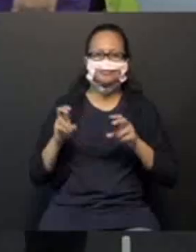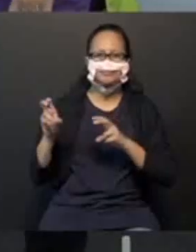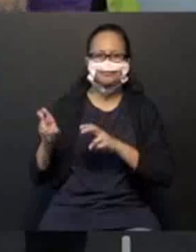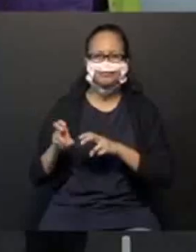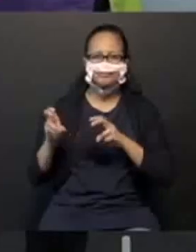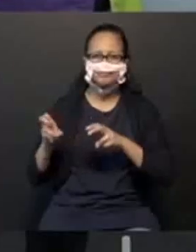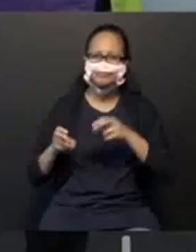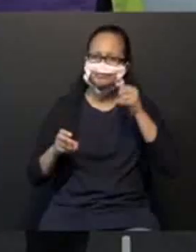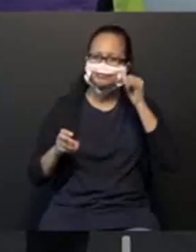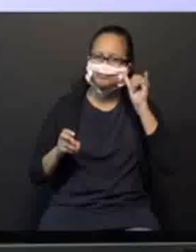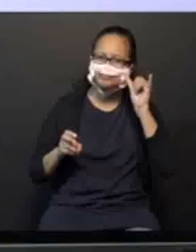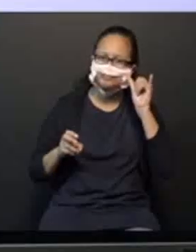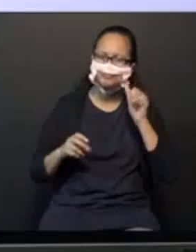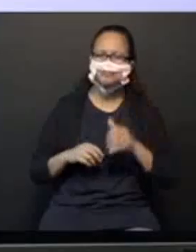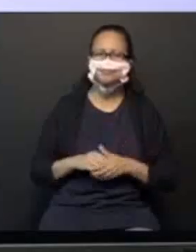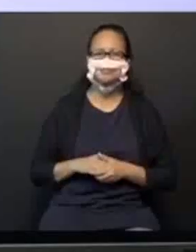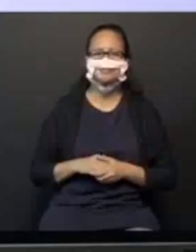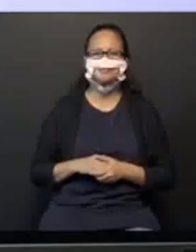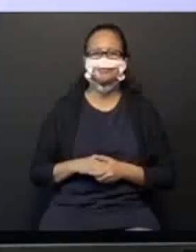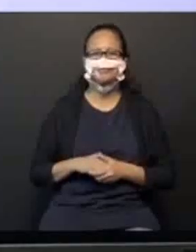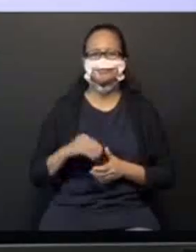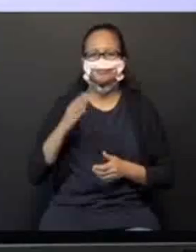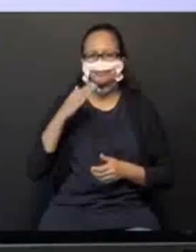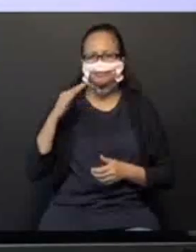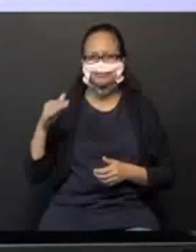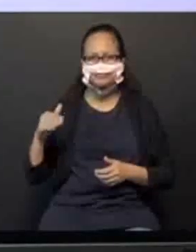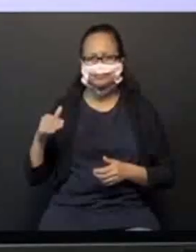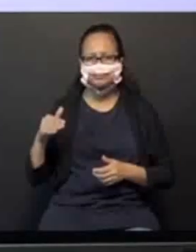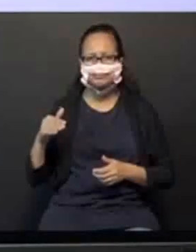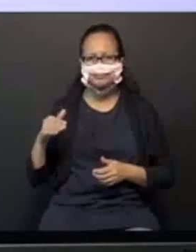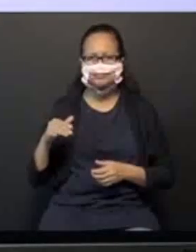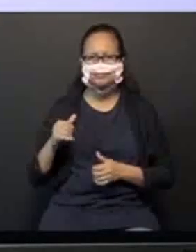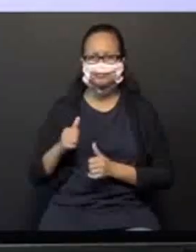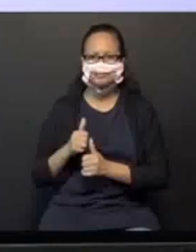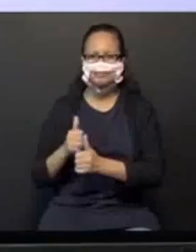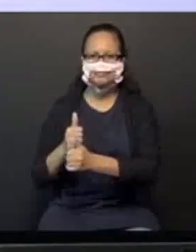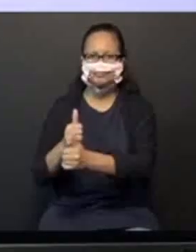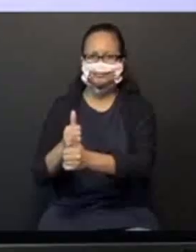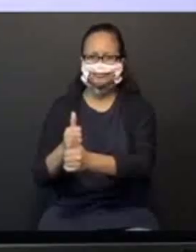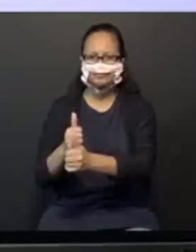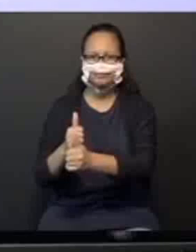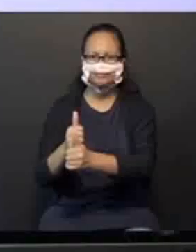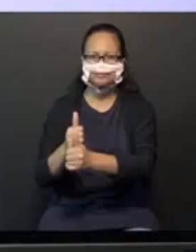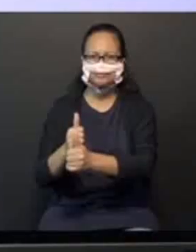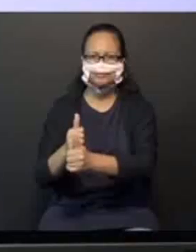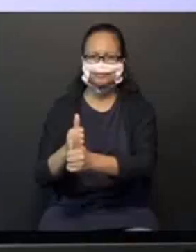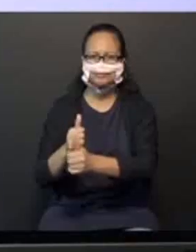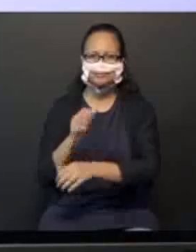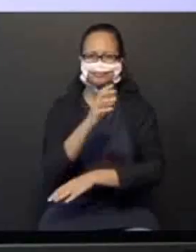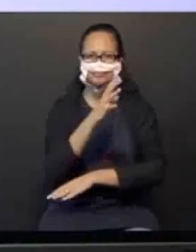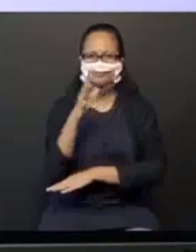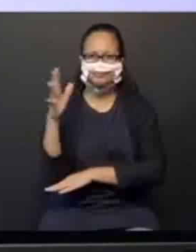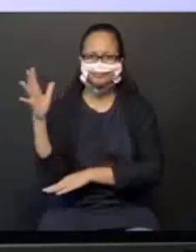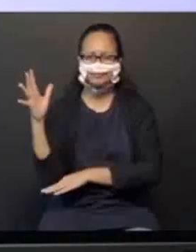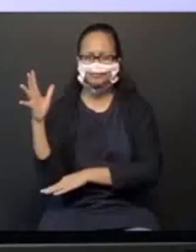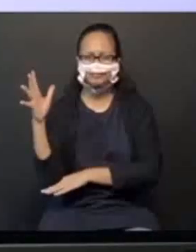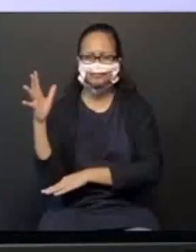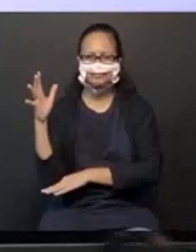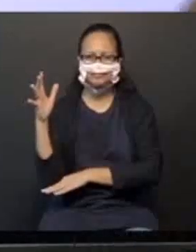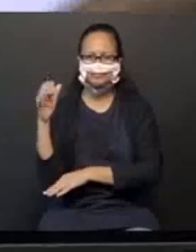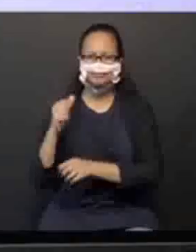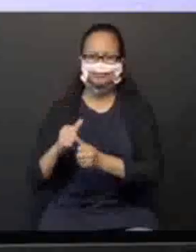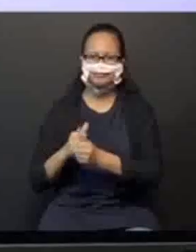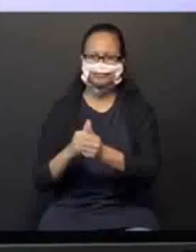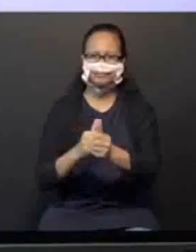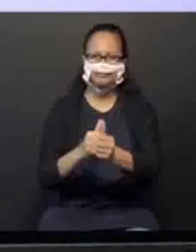Se as crianças seguirem, então, o caminho da direita, vai para a floresta. Se seguirem o caminho da esquerda,